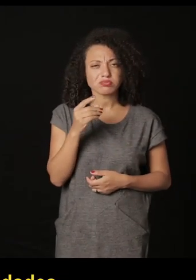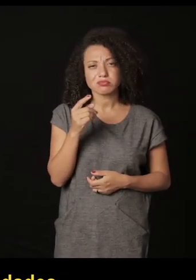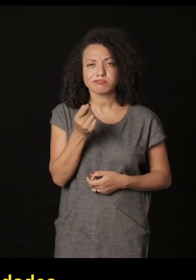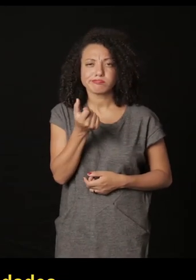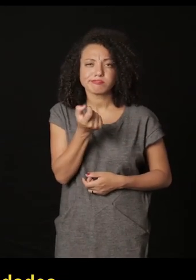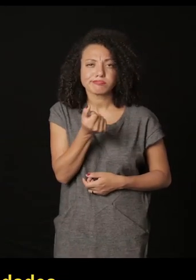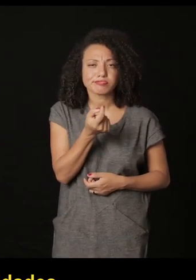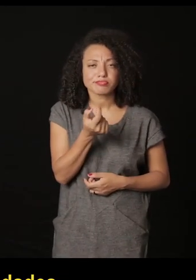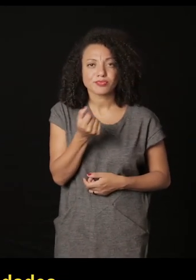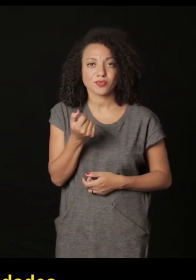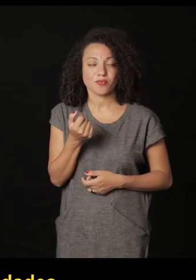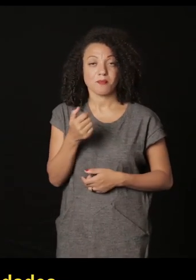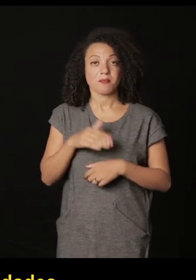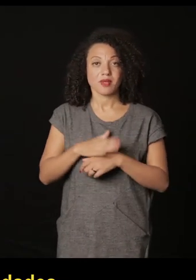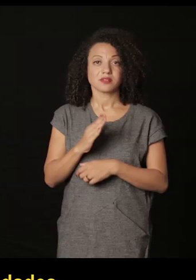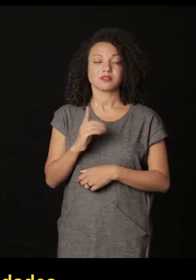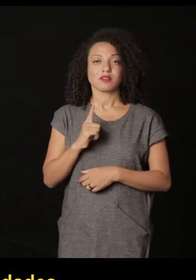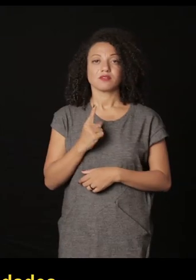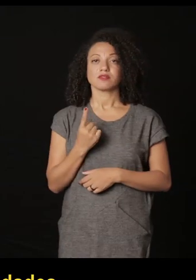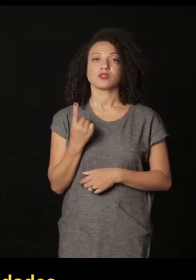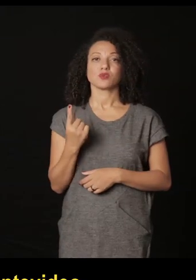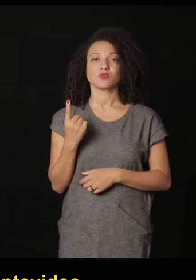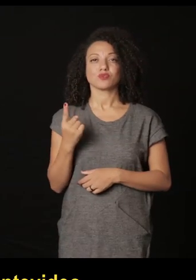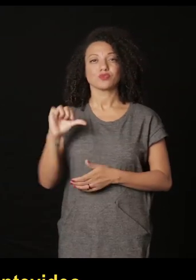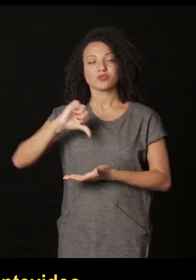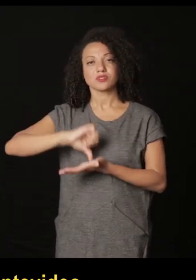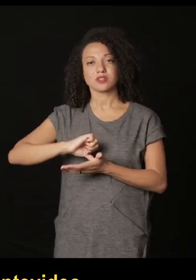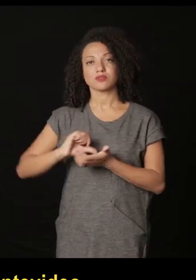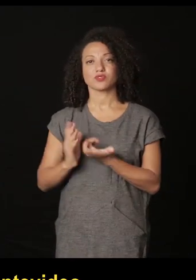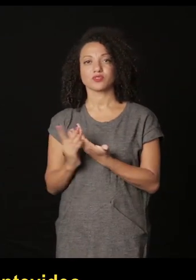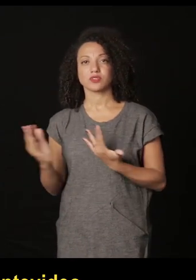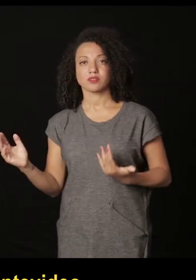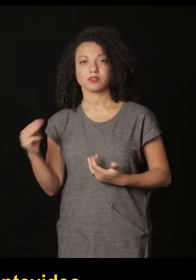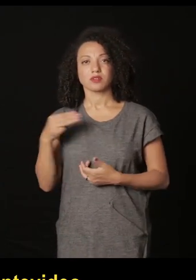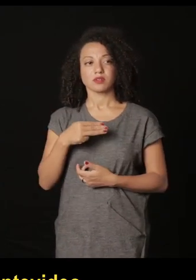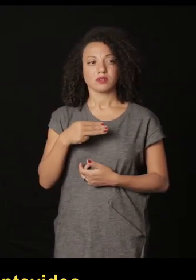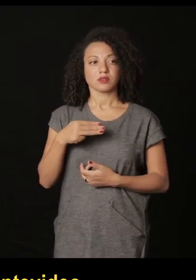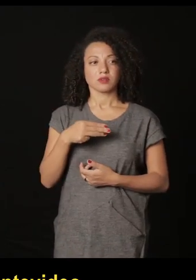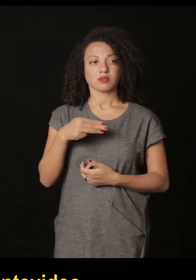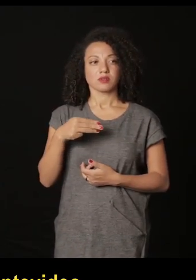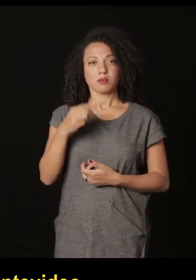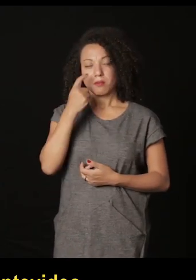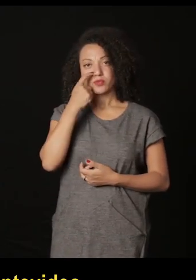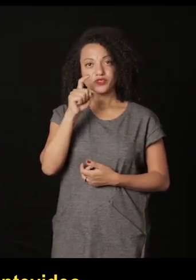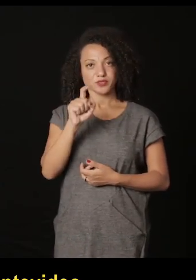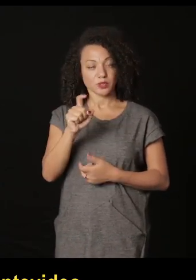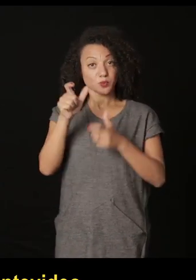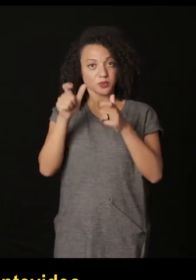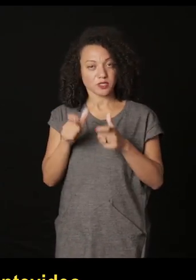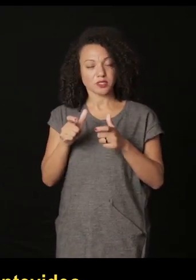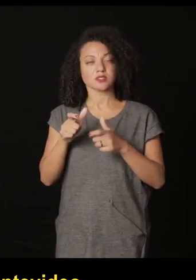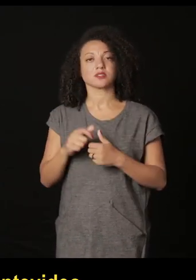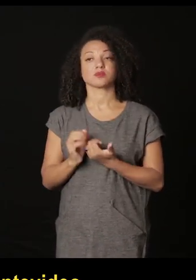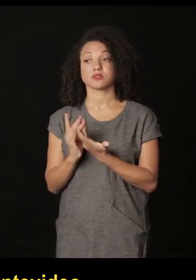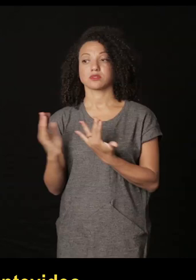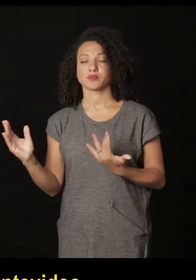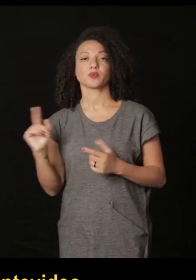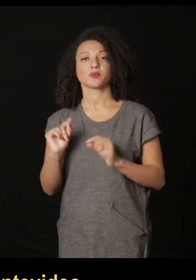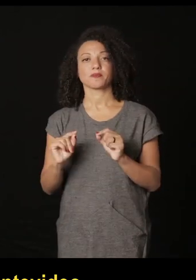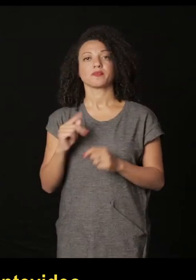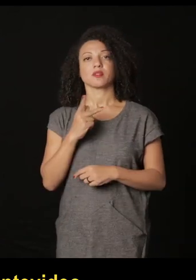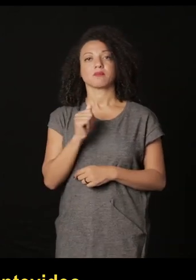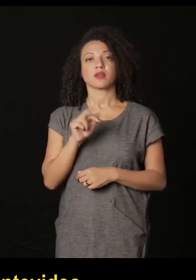oportunidades inclusive a maior a mais genial delas com o de fotografia de Montevideo é